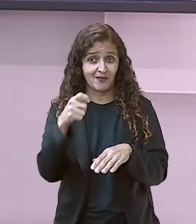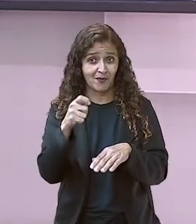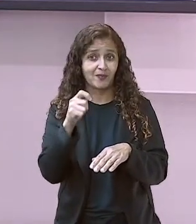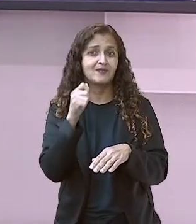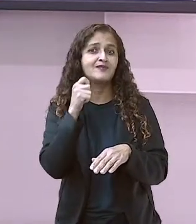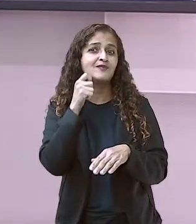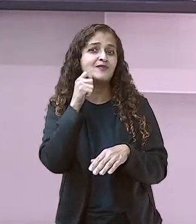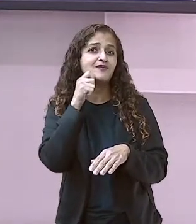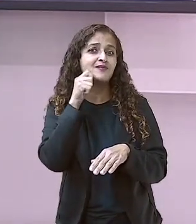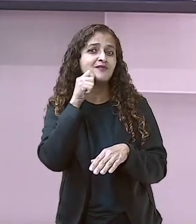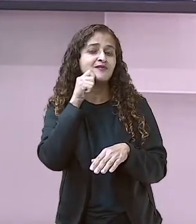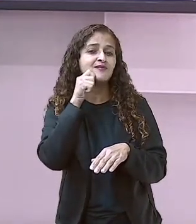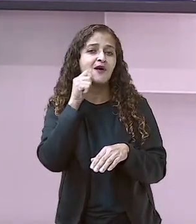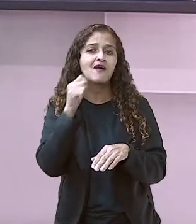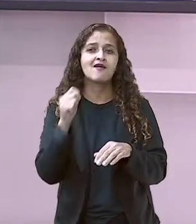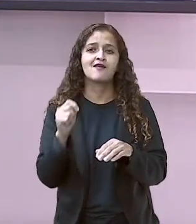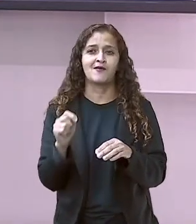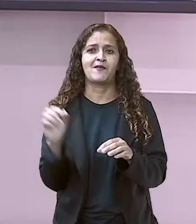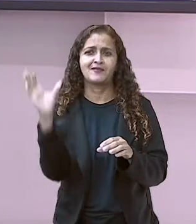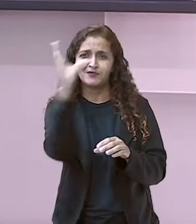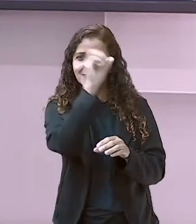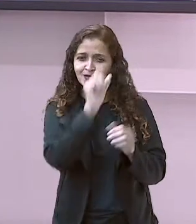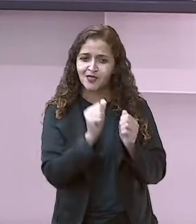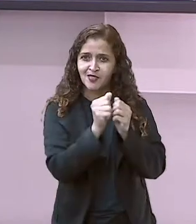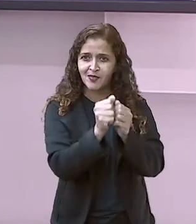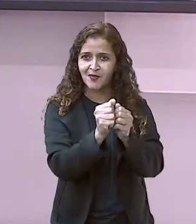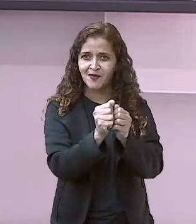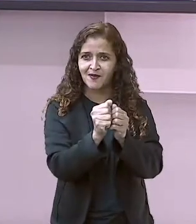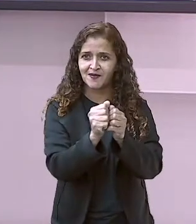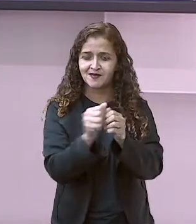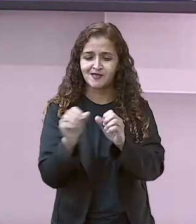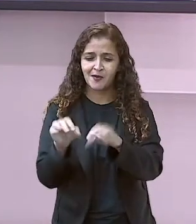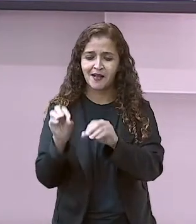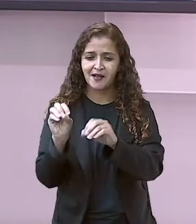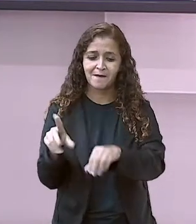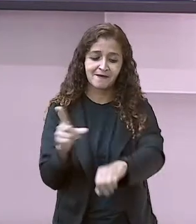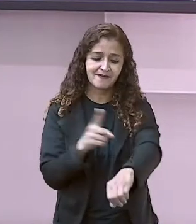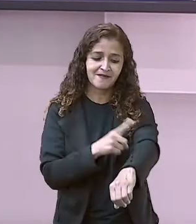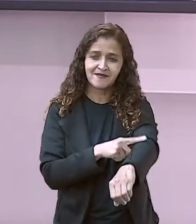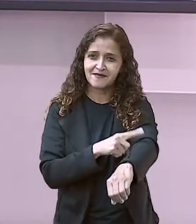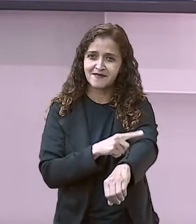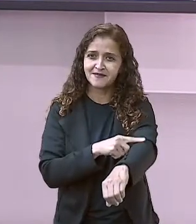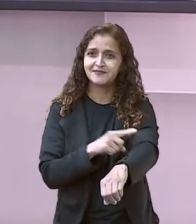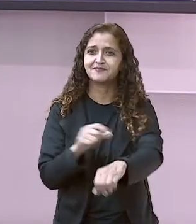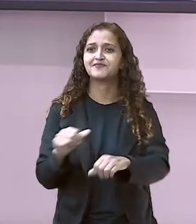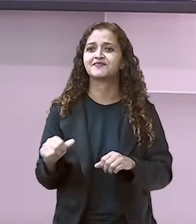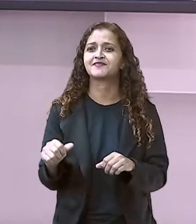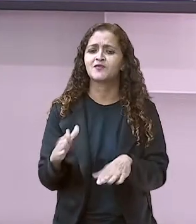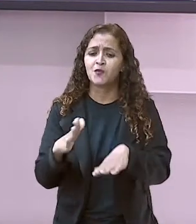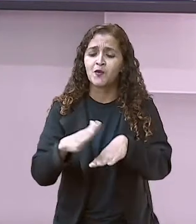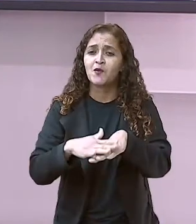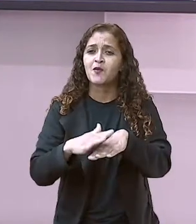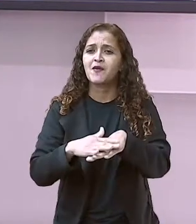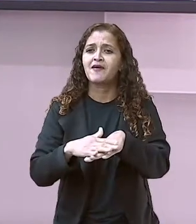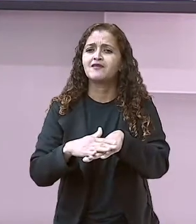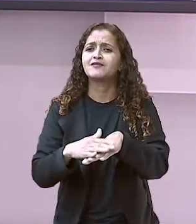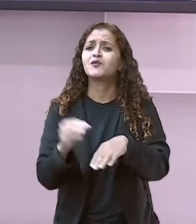estou trabalhando com a turma do primeiro ano, isso mesmo. Será o que queremos trabalhar hoje na matemática?